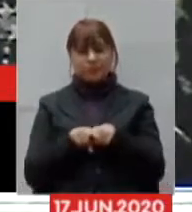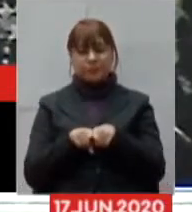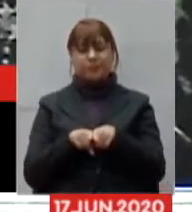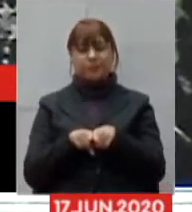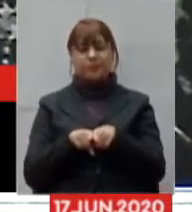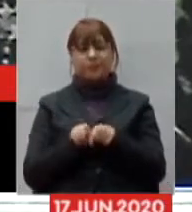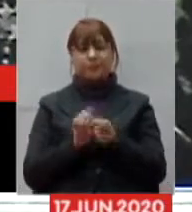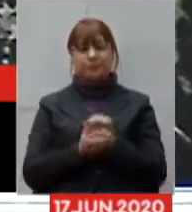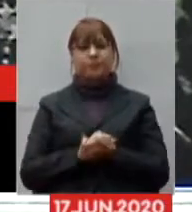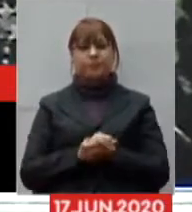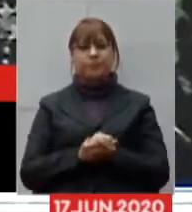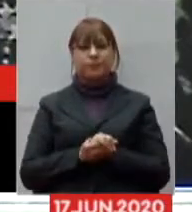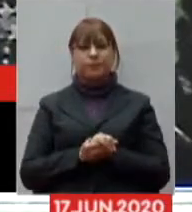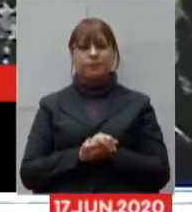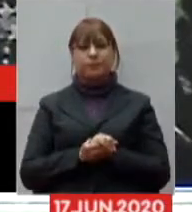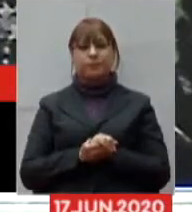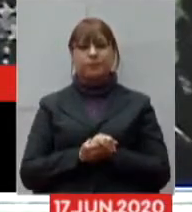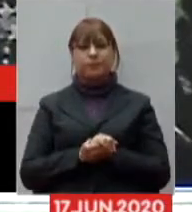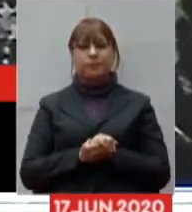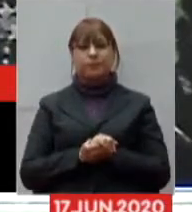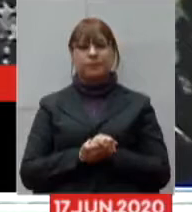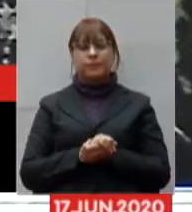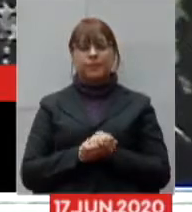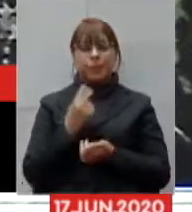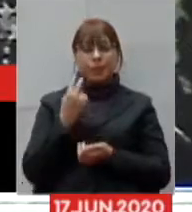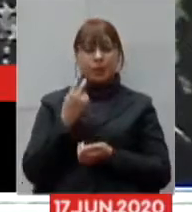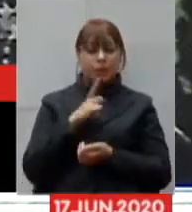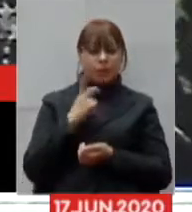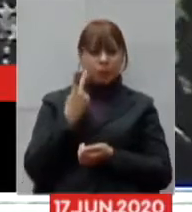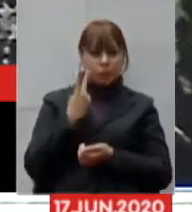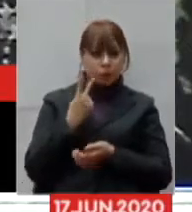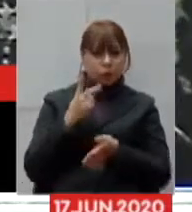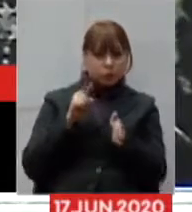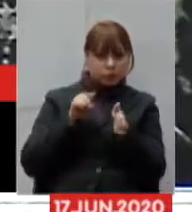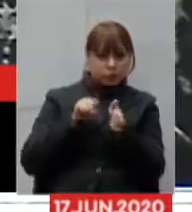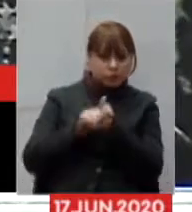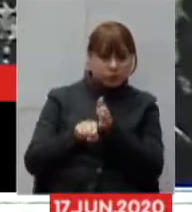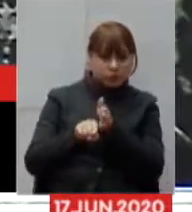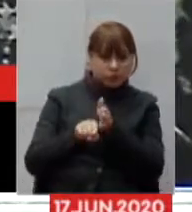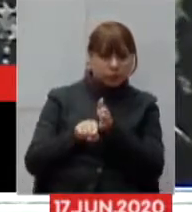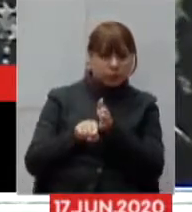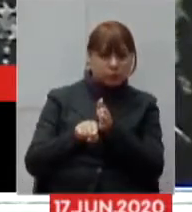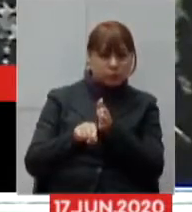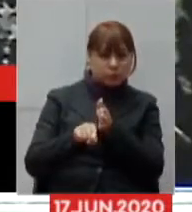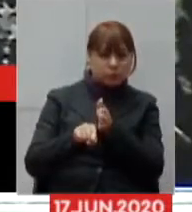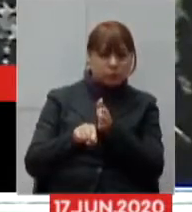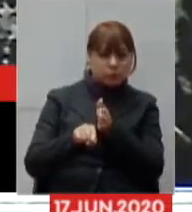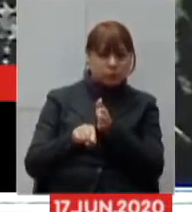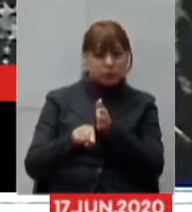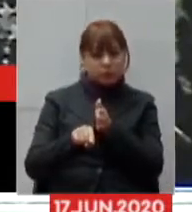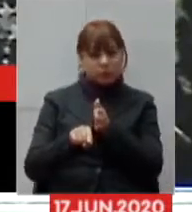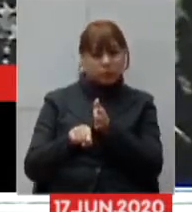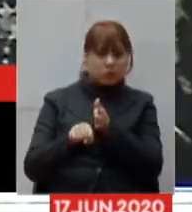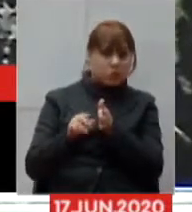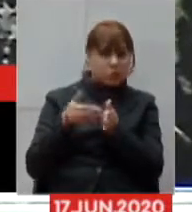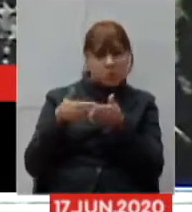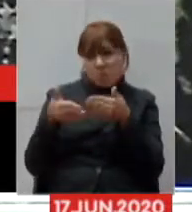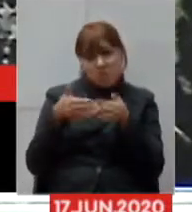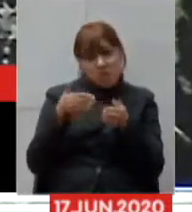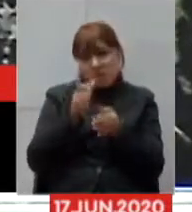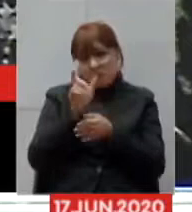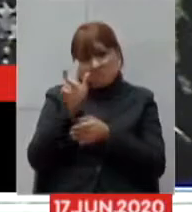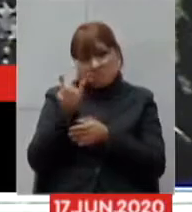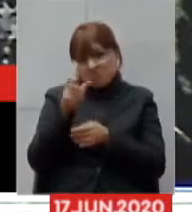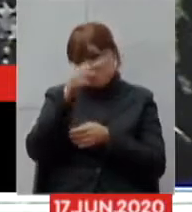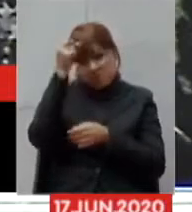aqui a duas duas perguntas que qualquer um dos nossos convidados